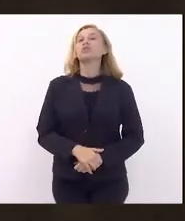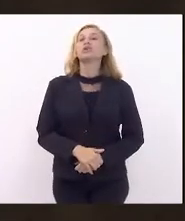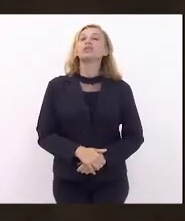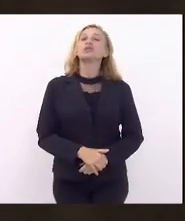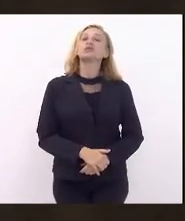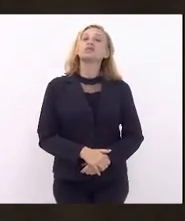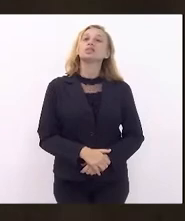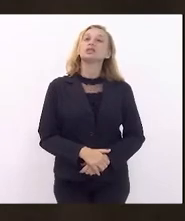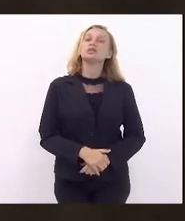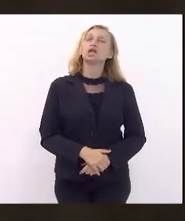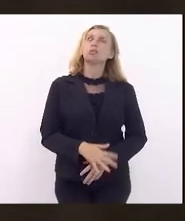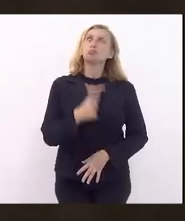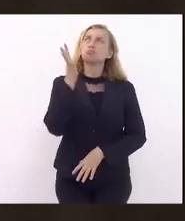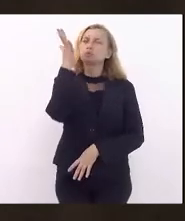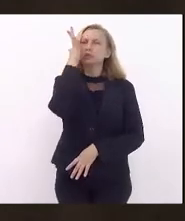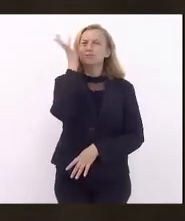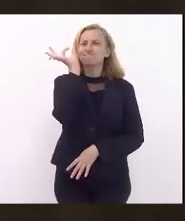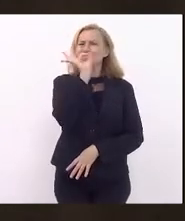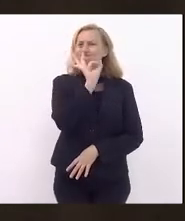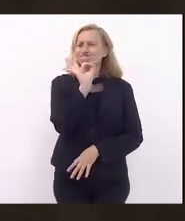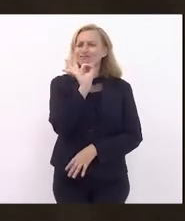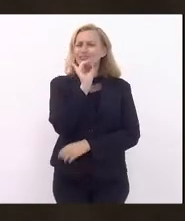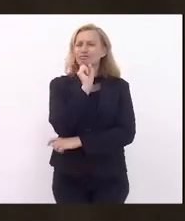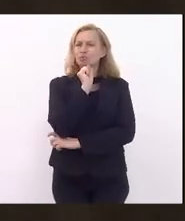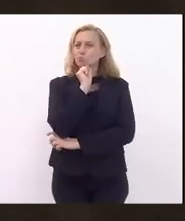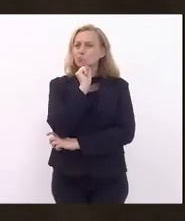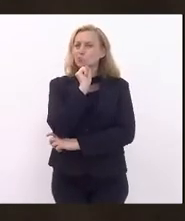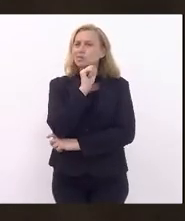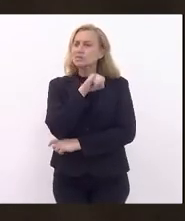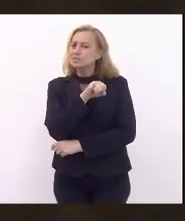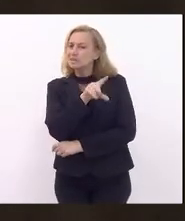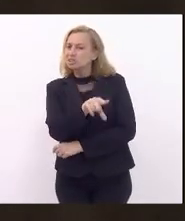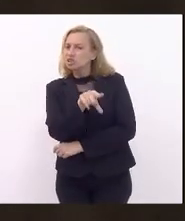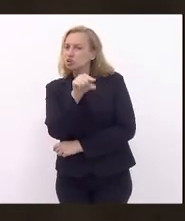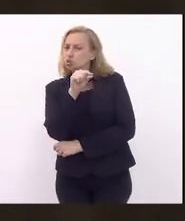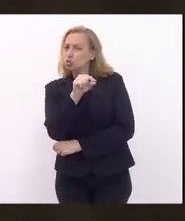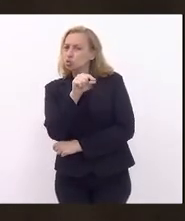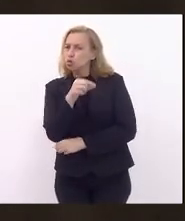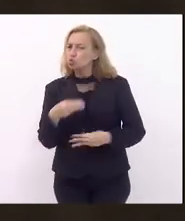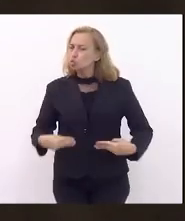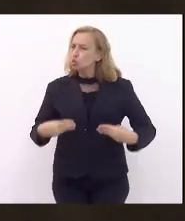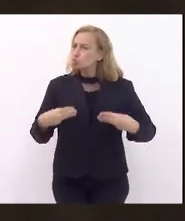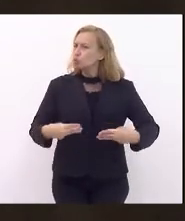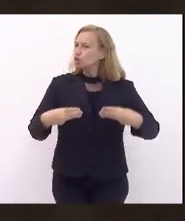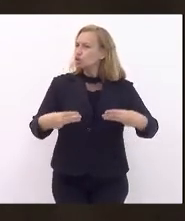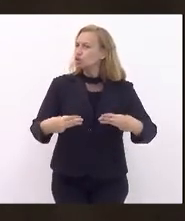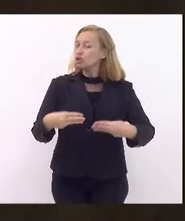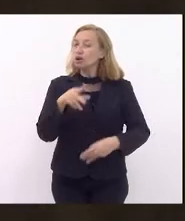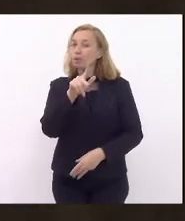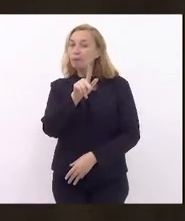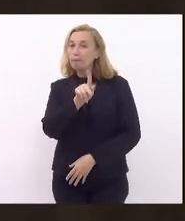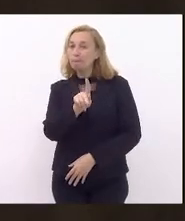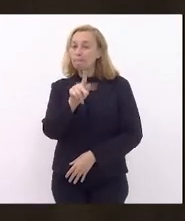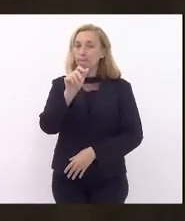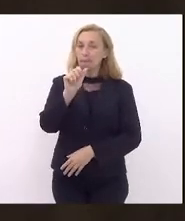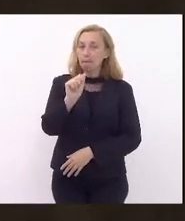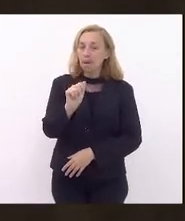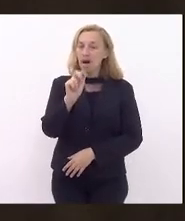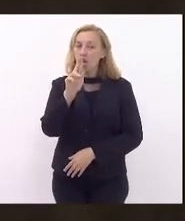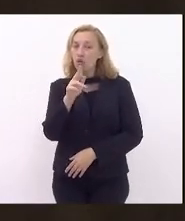eu não sei se a decisão do ministro Paulo Guedes